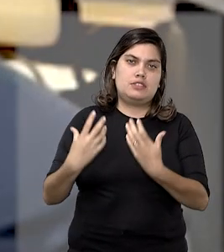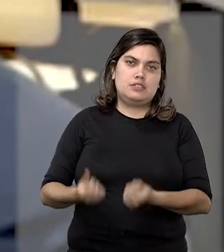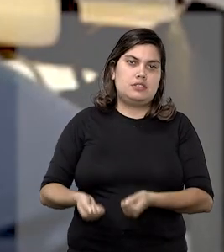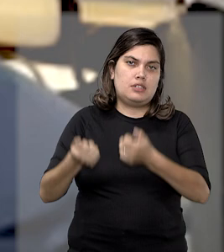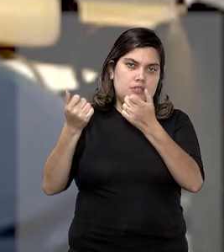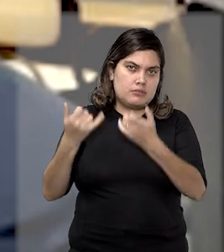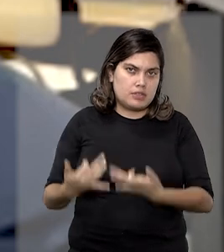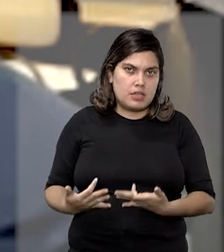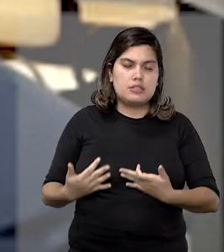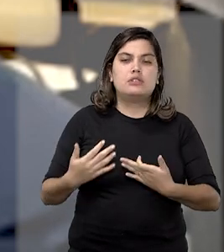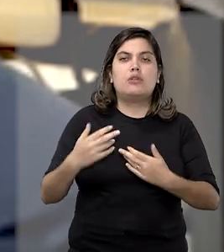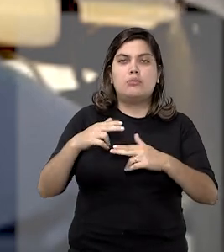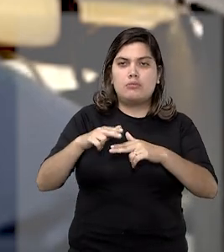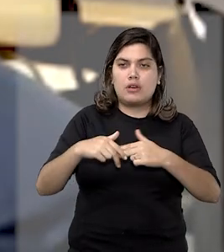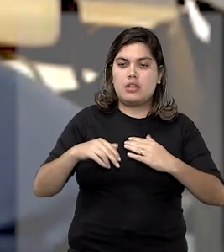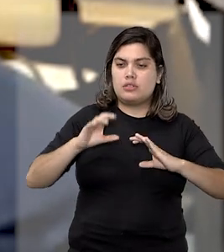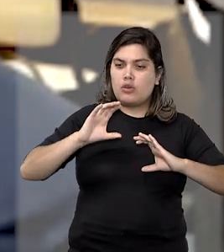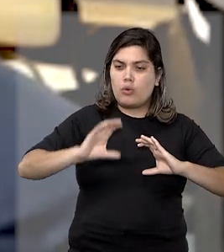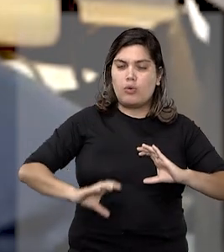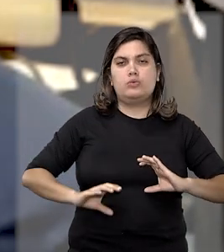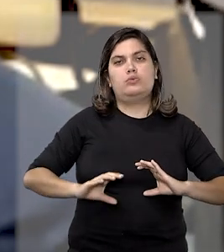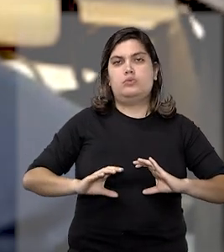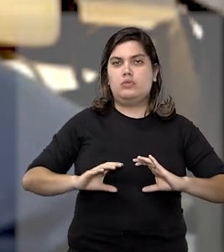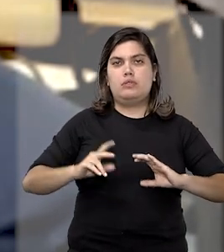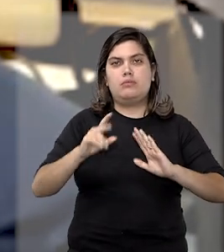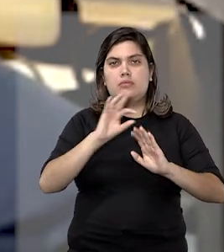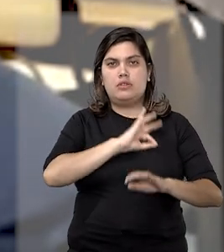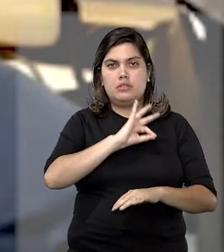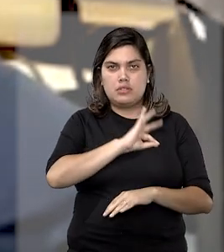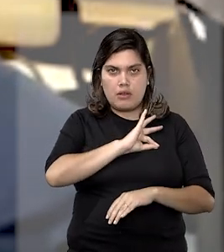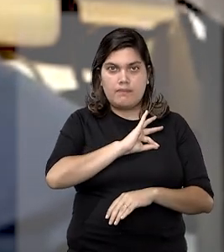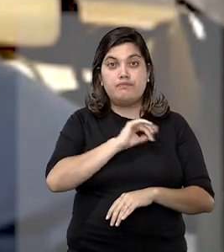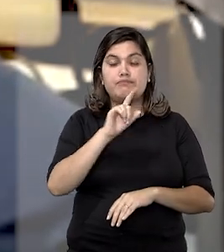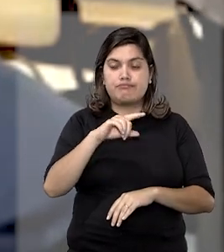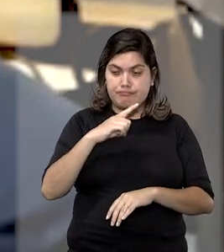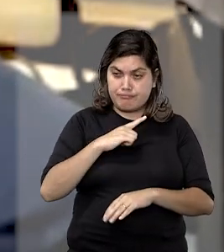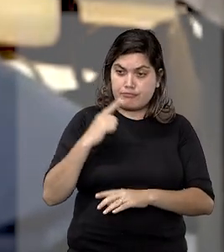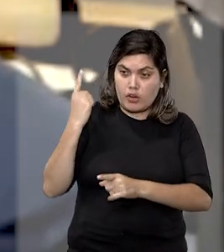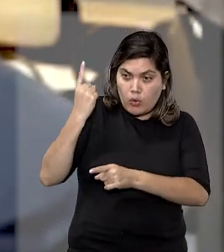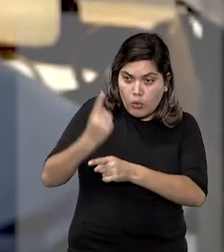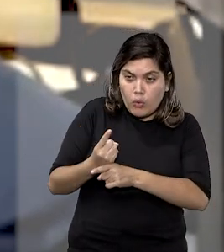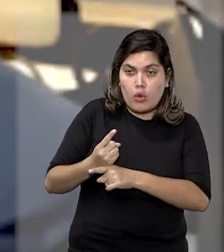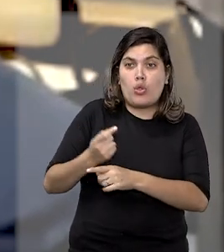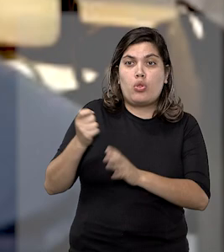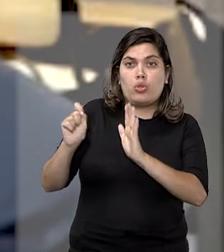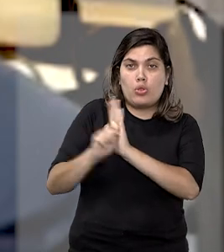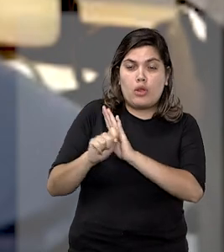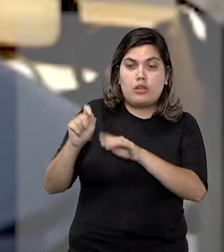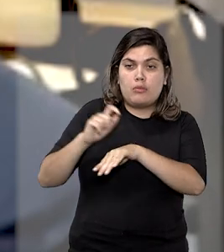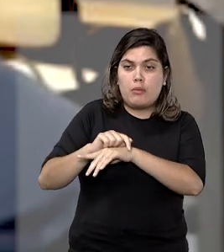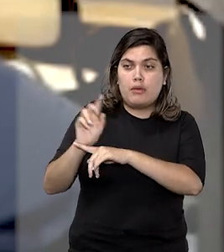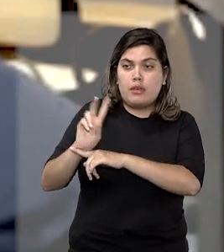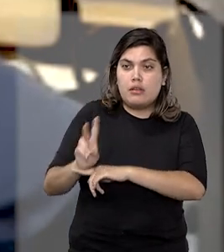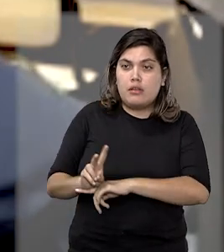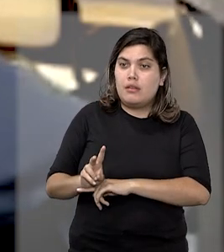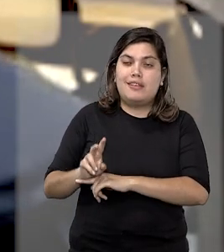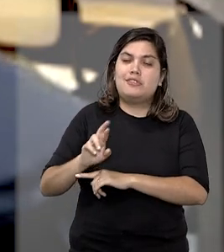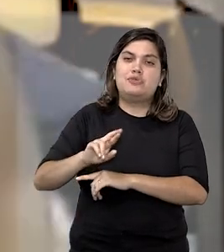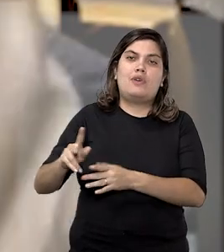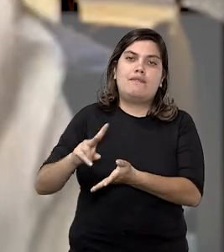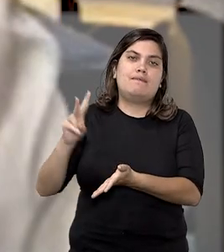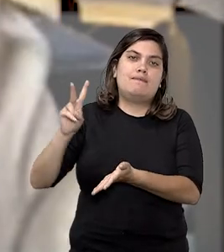justificativa para a conduta policial. Para ele, o fato de terem sido encontradas drogas durante a revista não